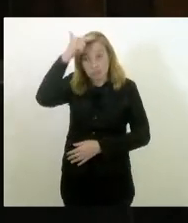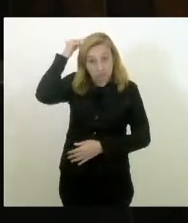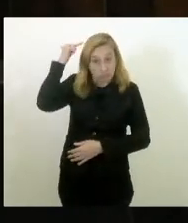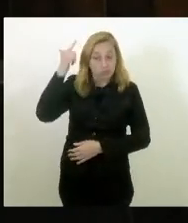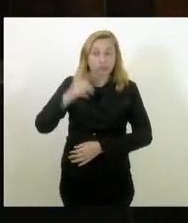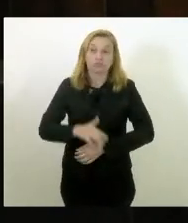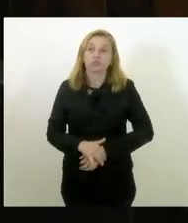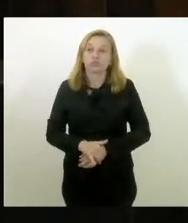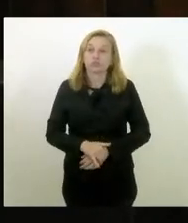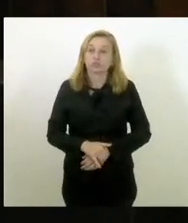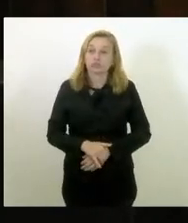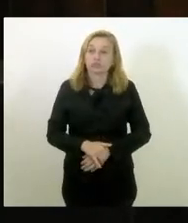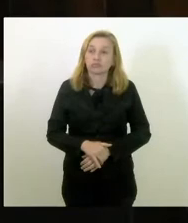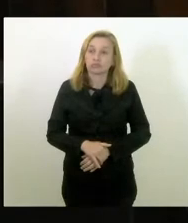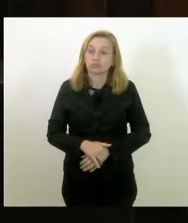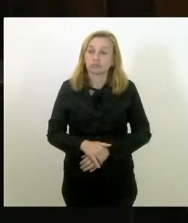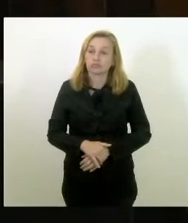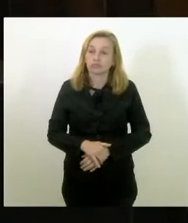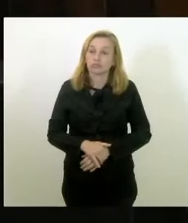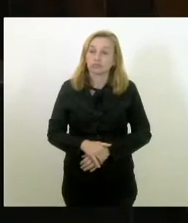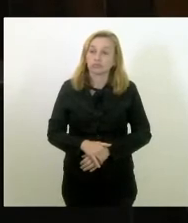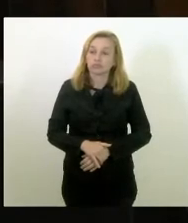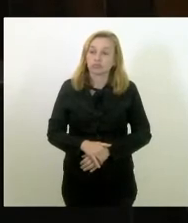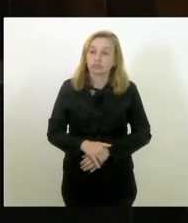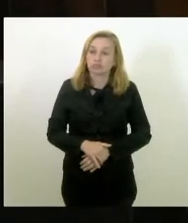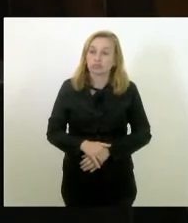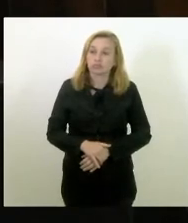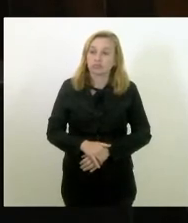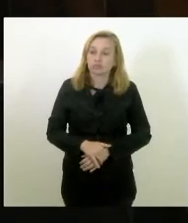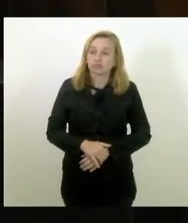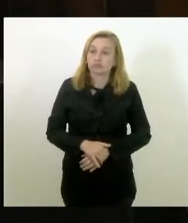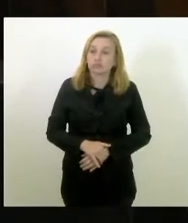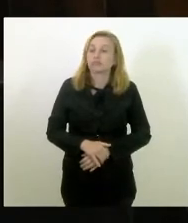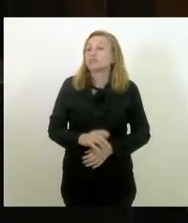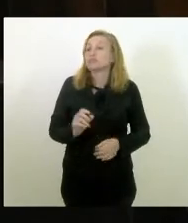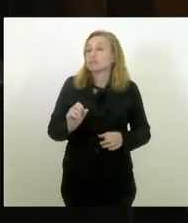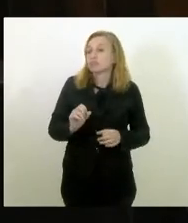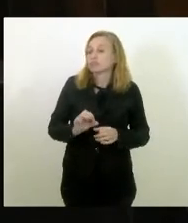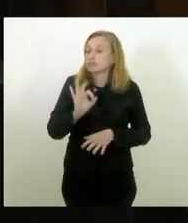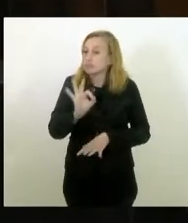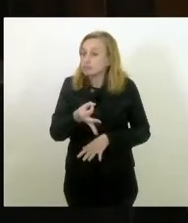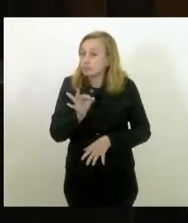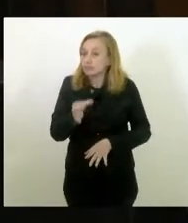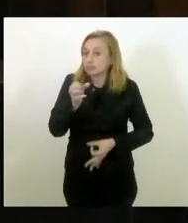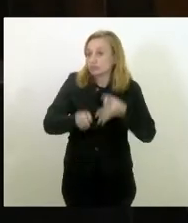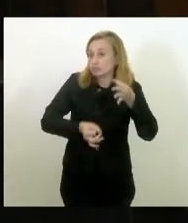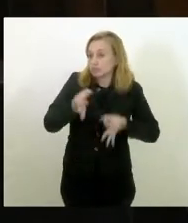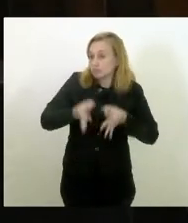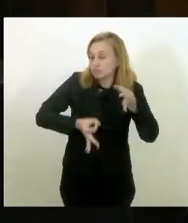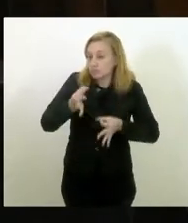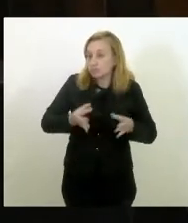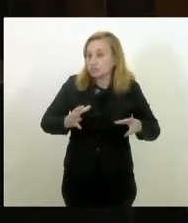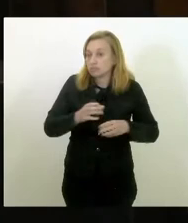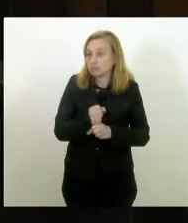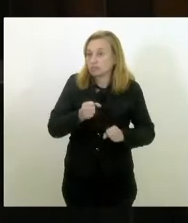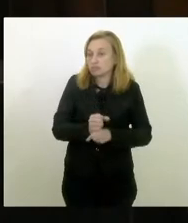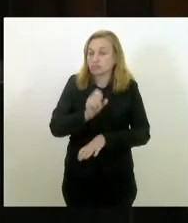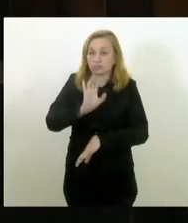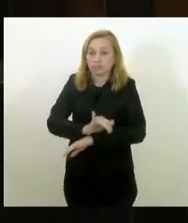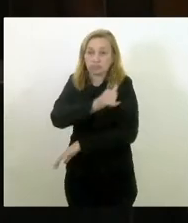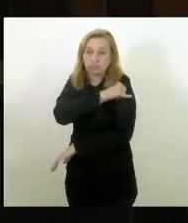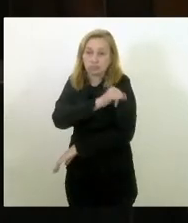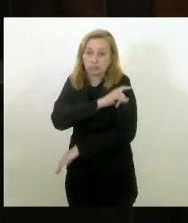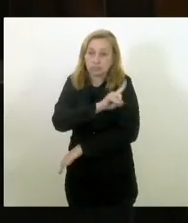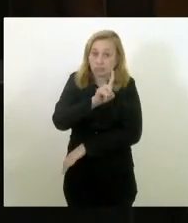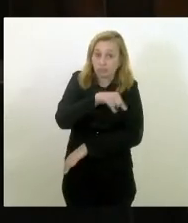das prerrogativas que fez exatamente o Tribunal de Contas do Estado do Rio de Janeiro reprovar